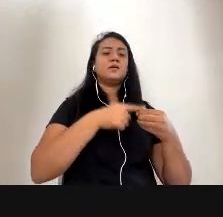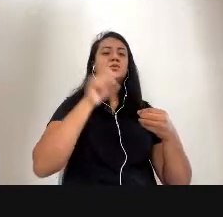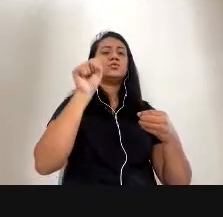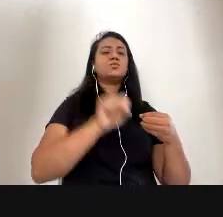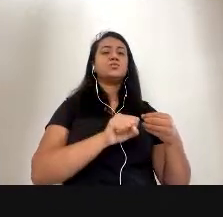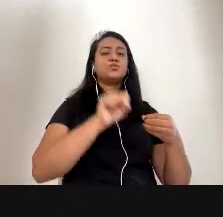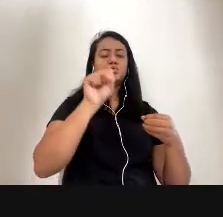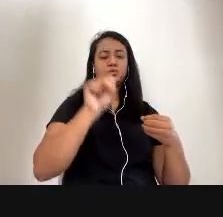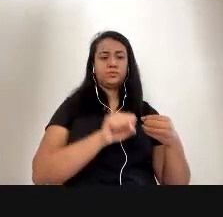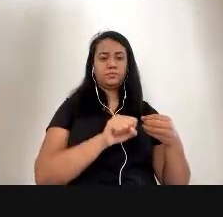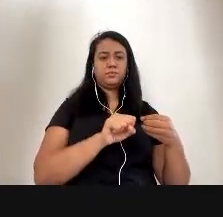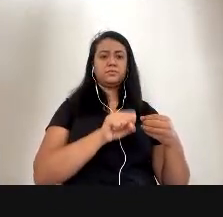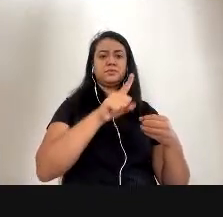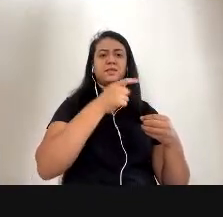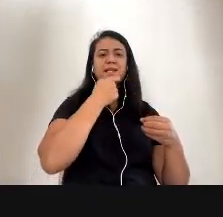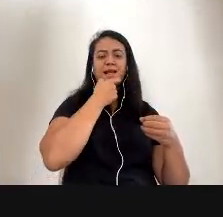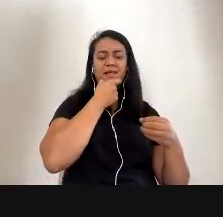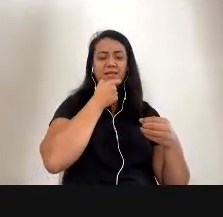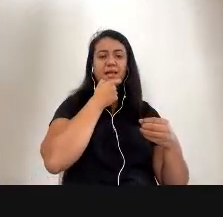da Inglaterra,